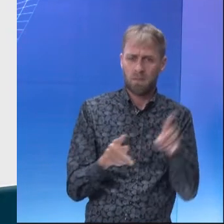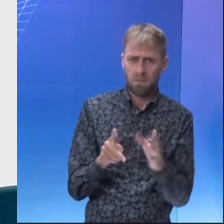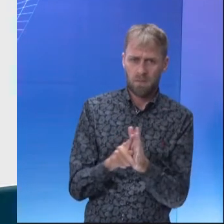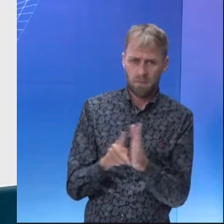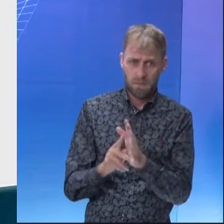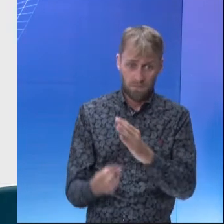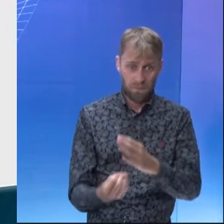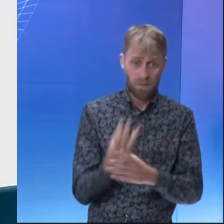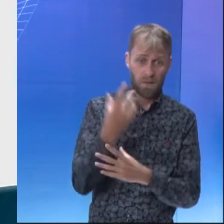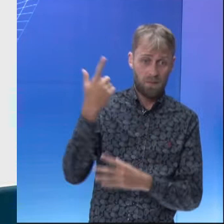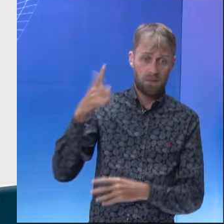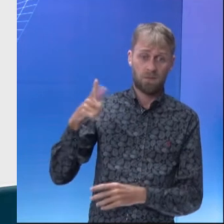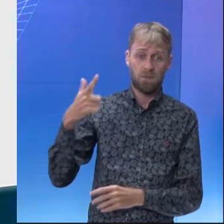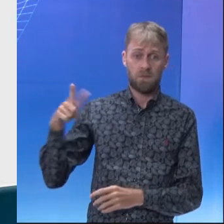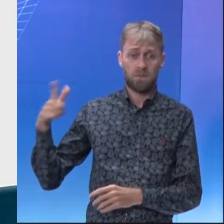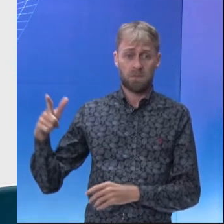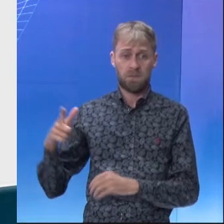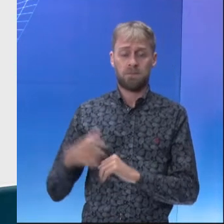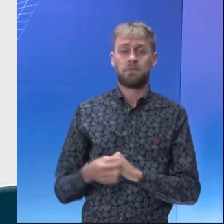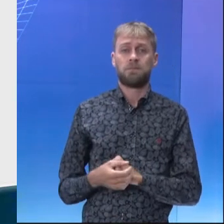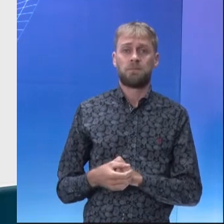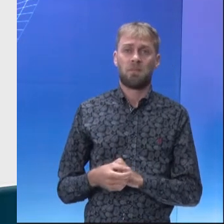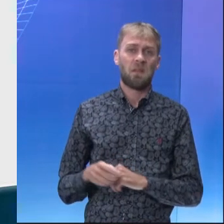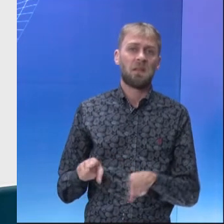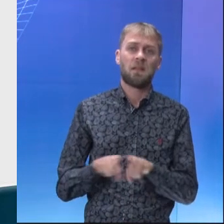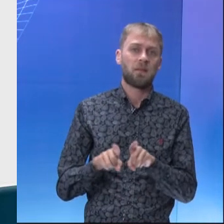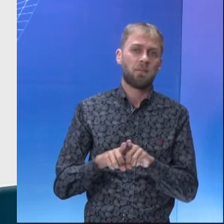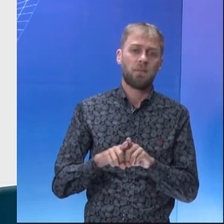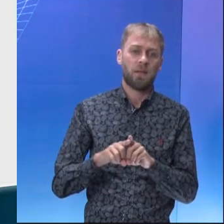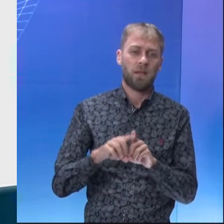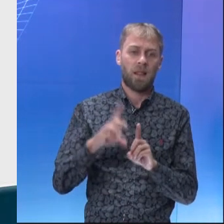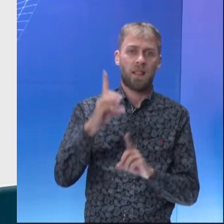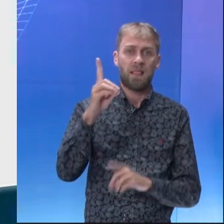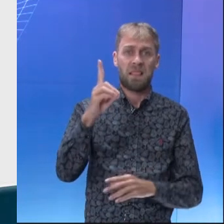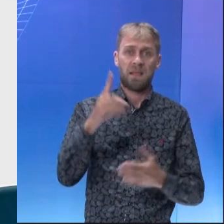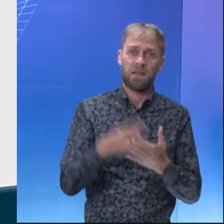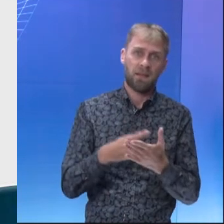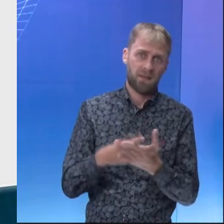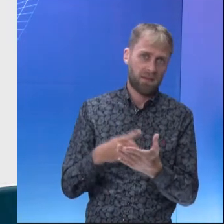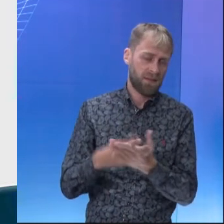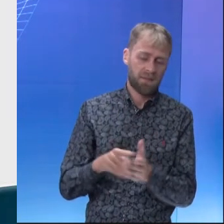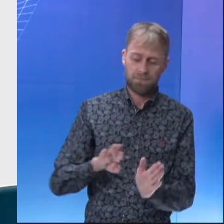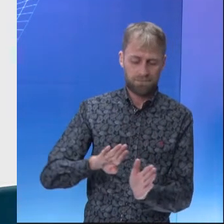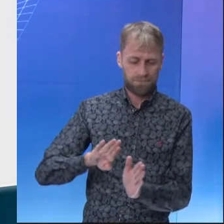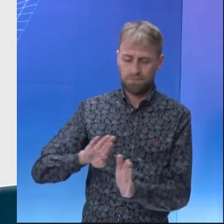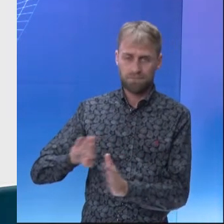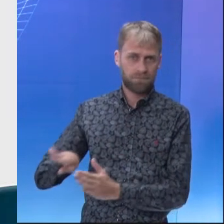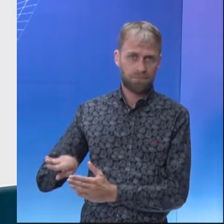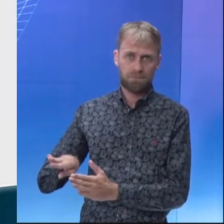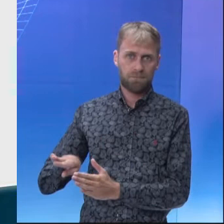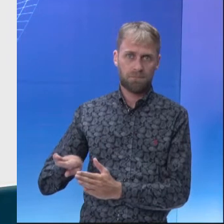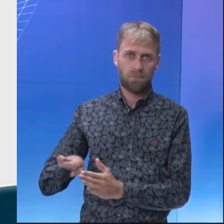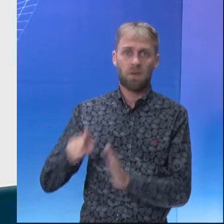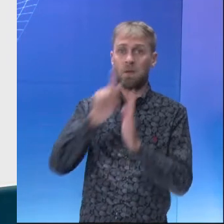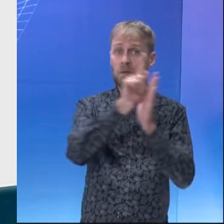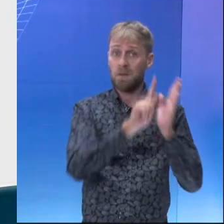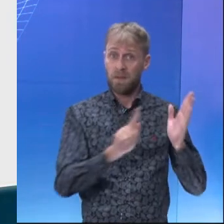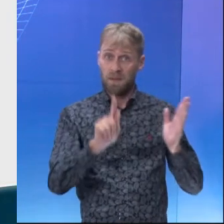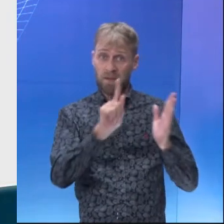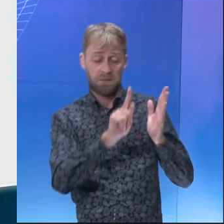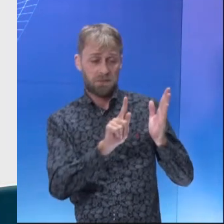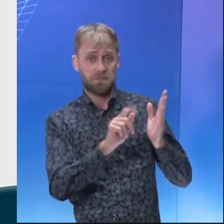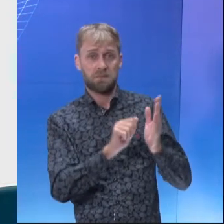do reflorestamento. Então também não responde, até daria para confundir, mas não é isso, porque lá no